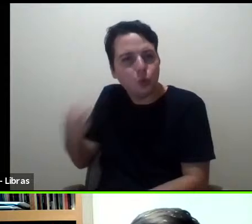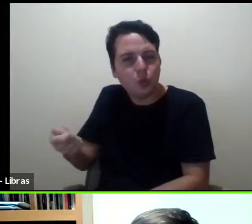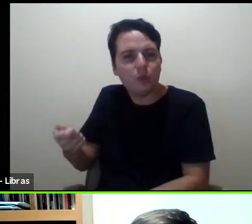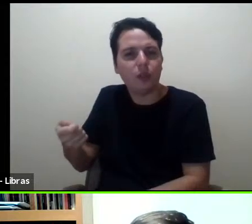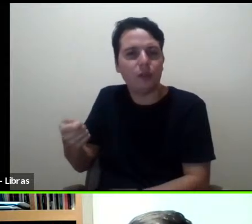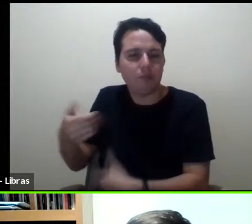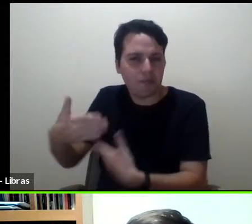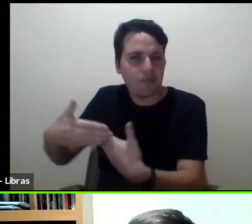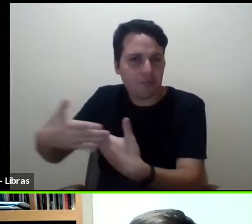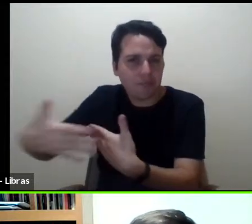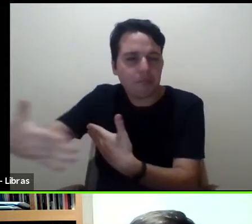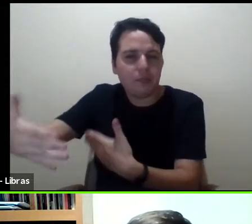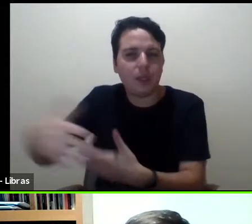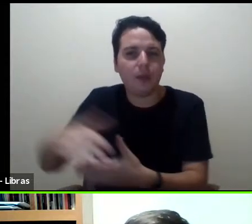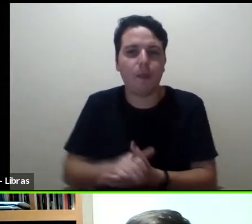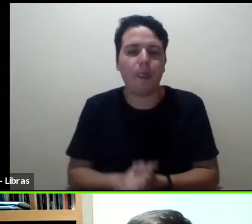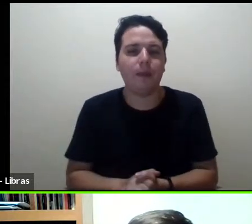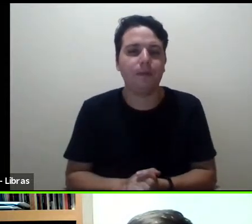diante. E eu acho que,